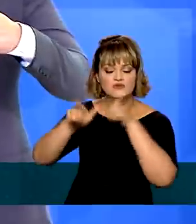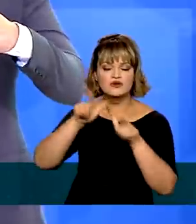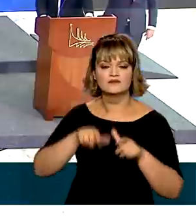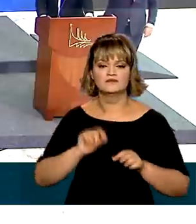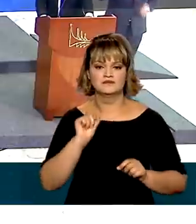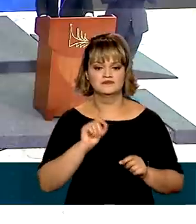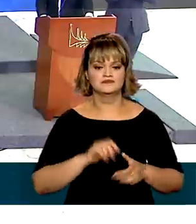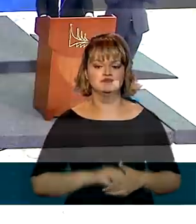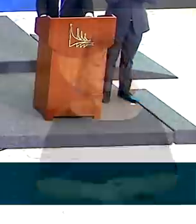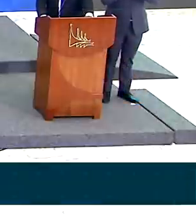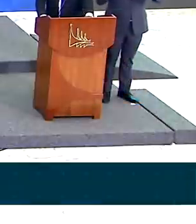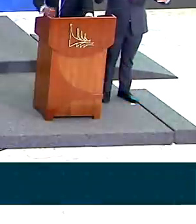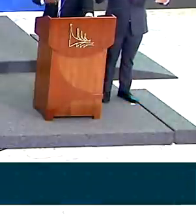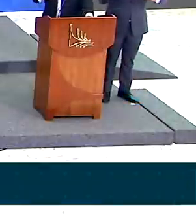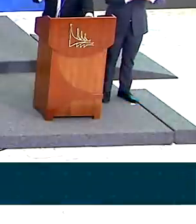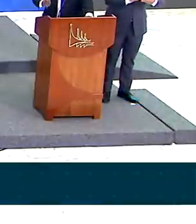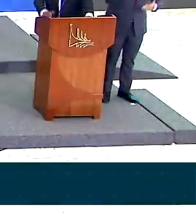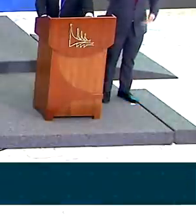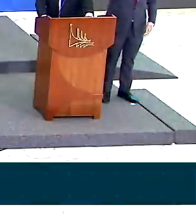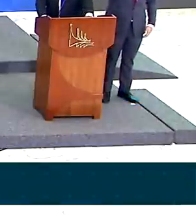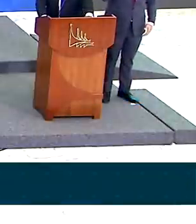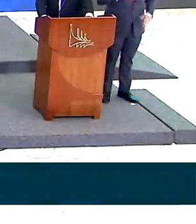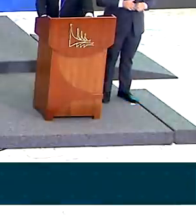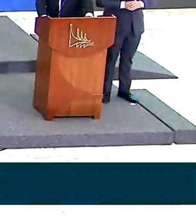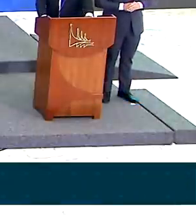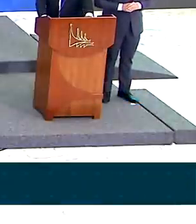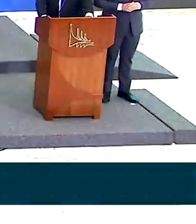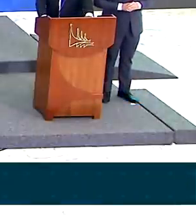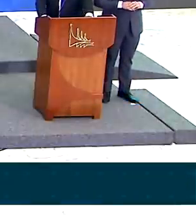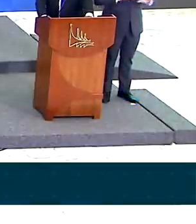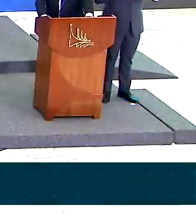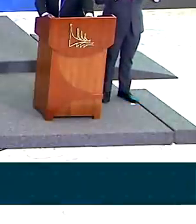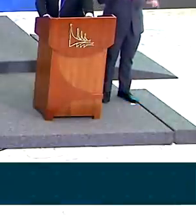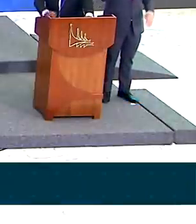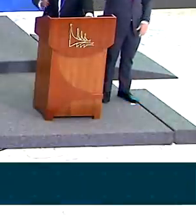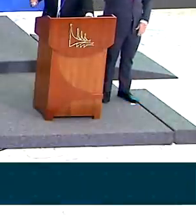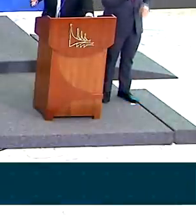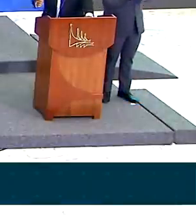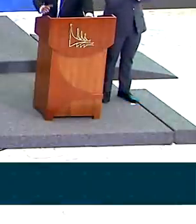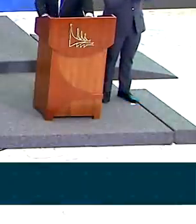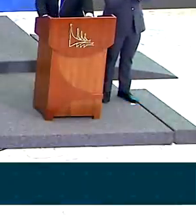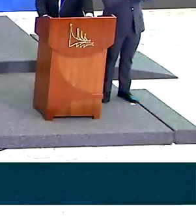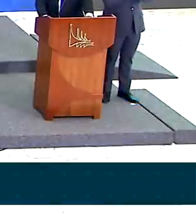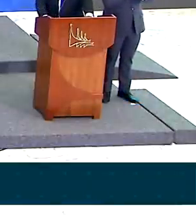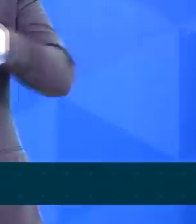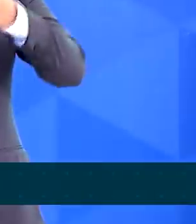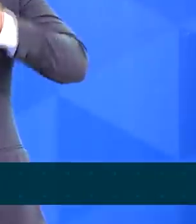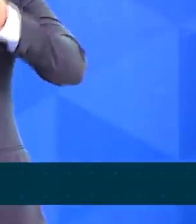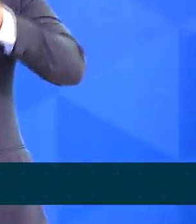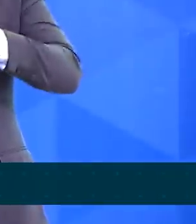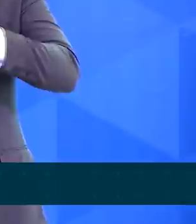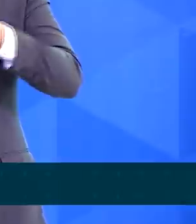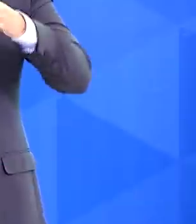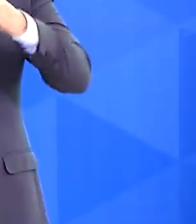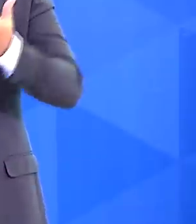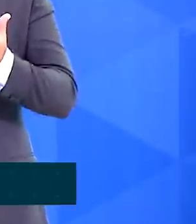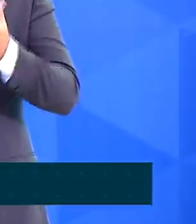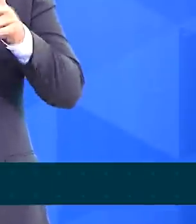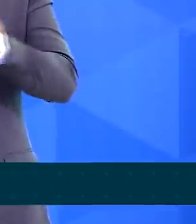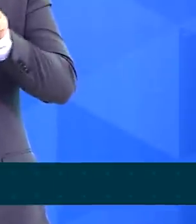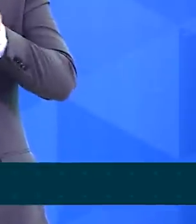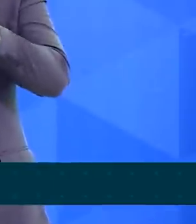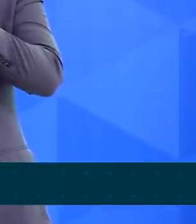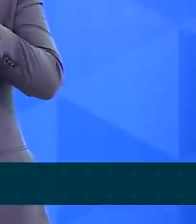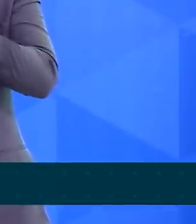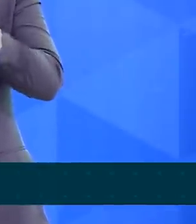pasta. A gente aqui reeditou os Jogos Escolares depois de 17 anos, trouxe o PND, bate recorde de obras